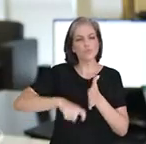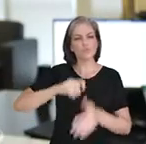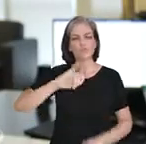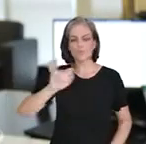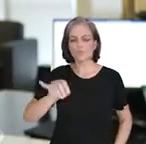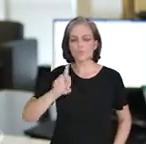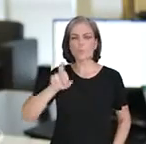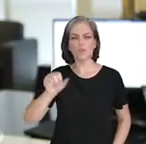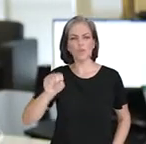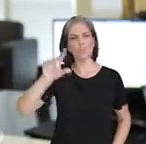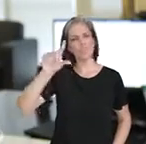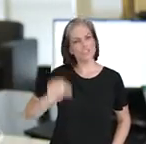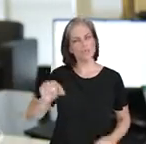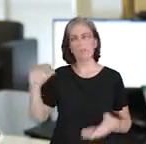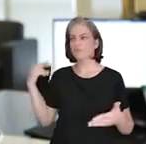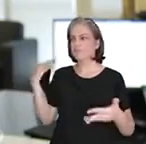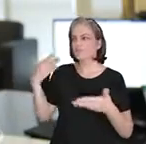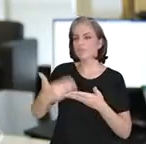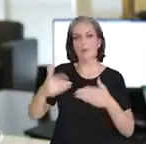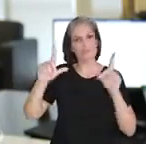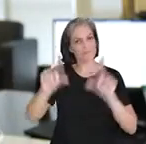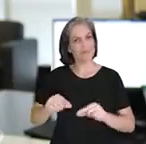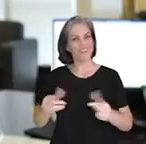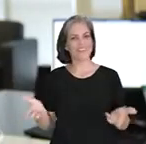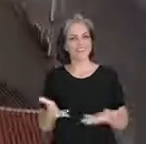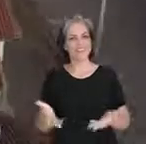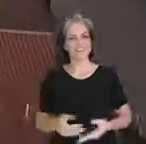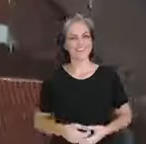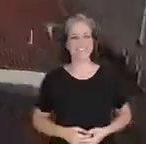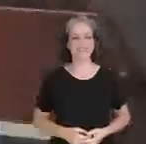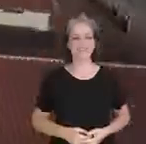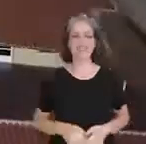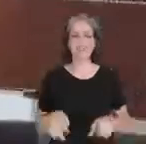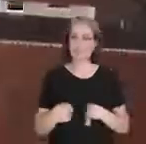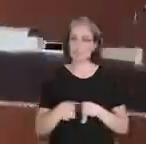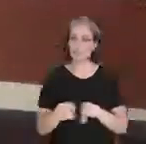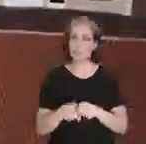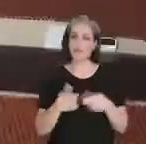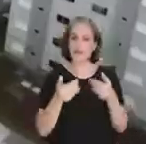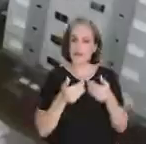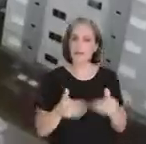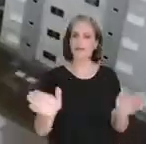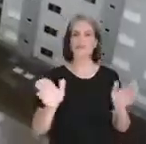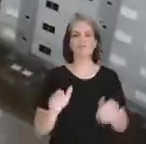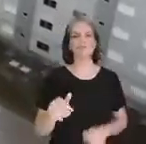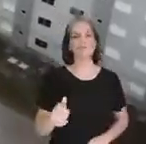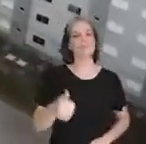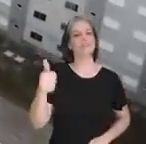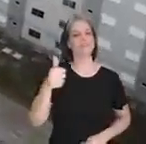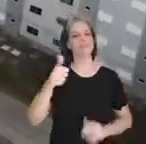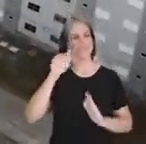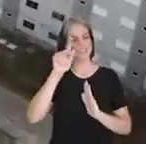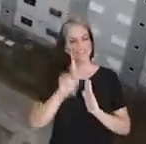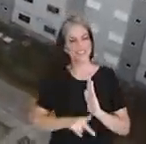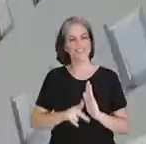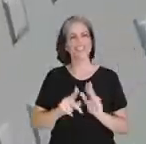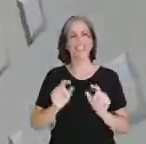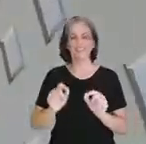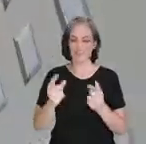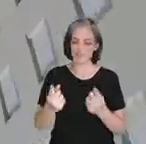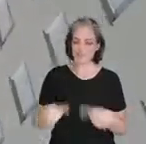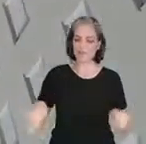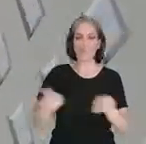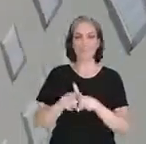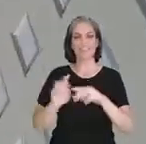taxas de juros para os menores patamares da história. Além disso, lançamos o primeiro piloto do programa